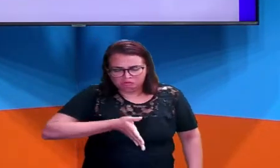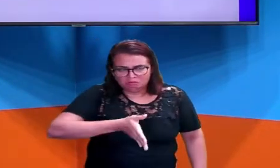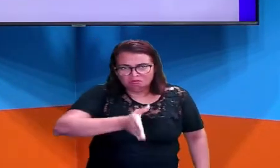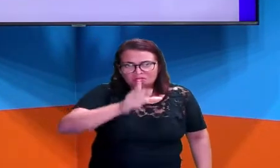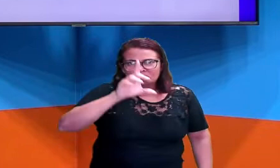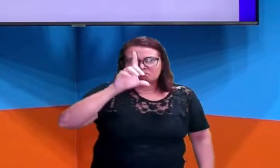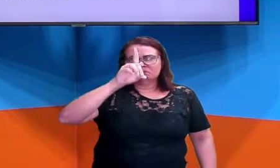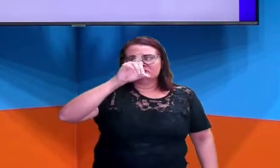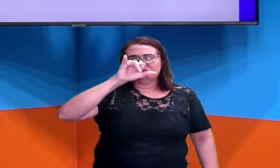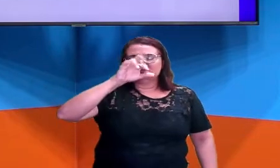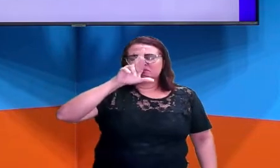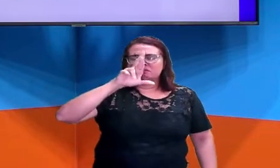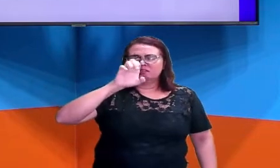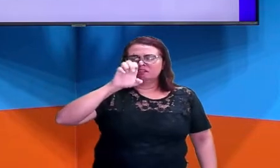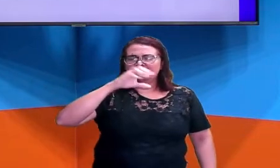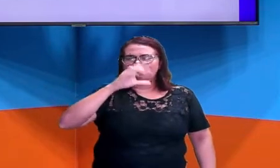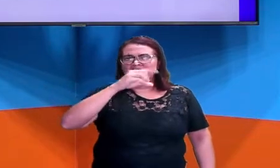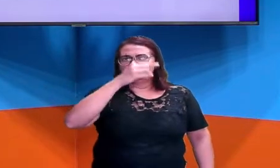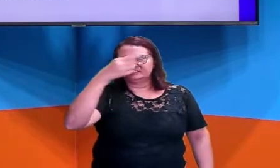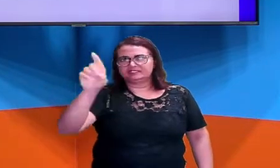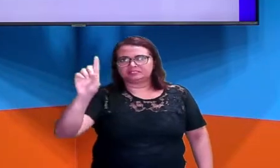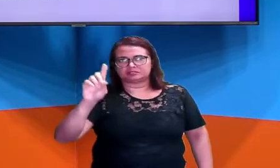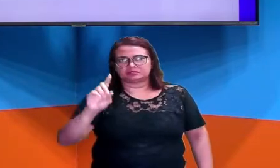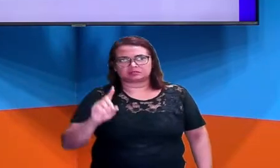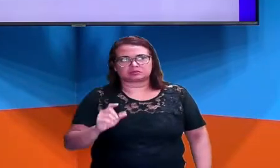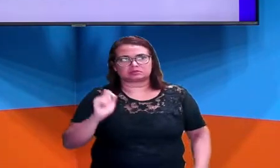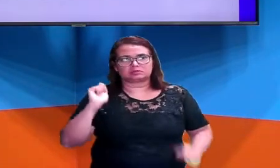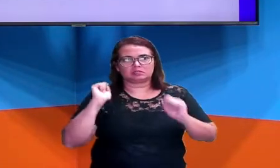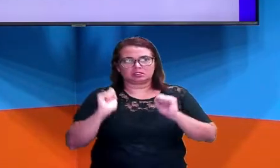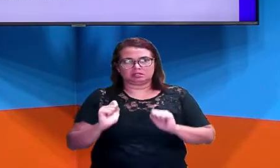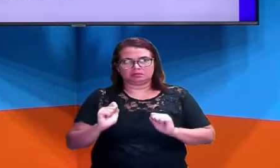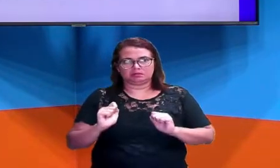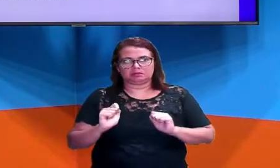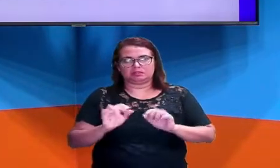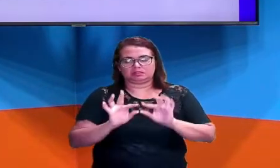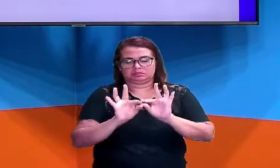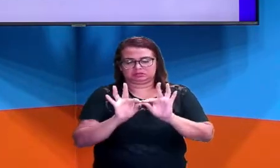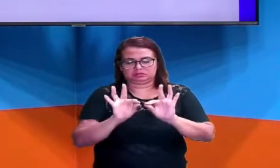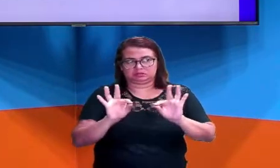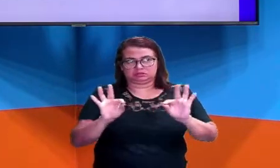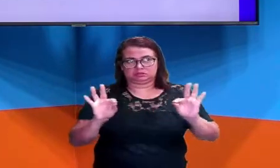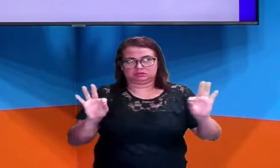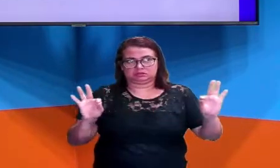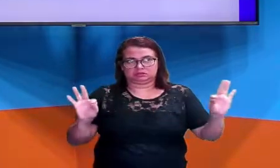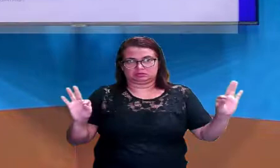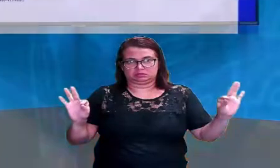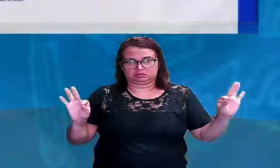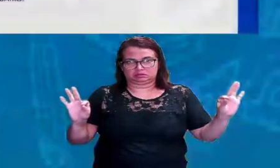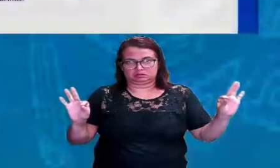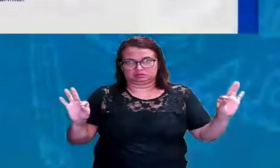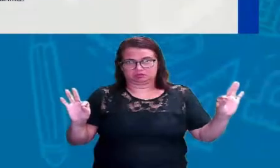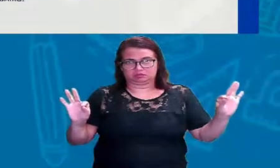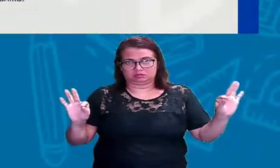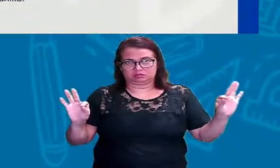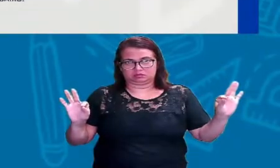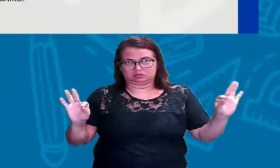Então se liga nisso. Direção, que pode ser horizontal ou vertical.